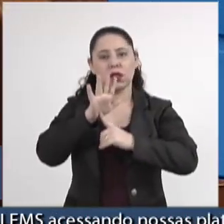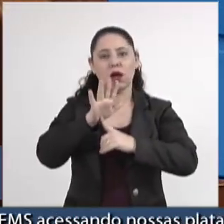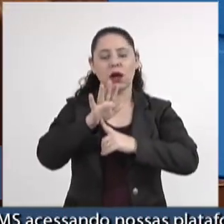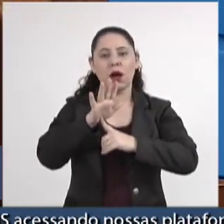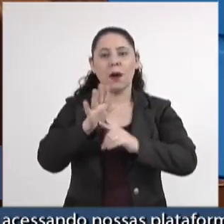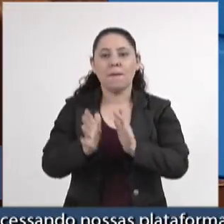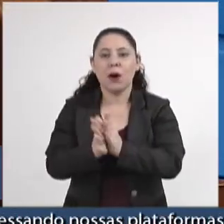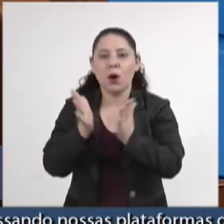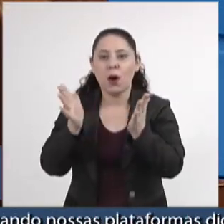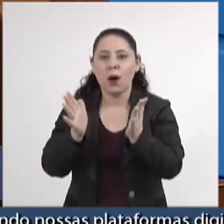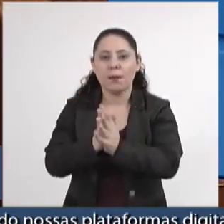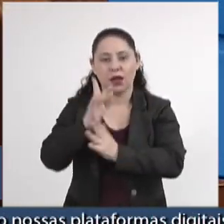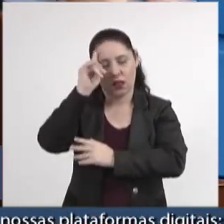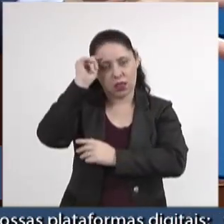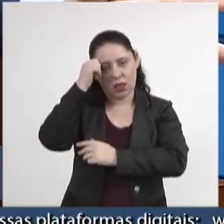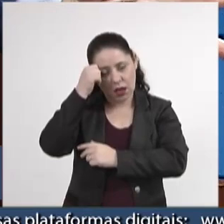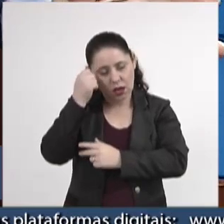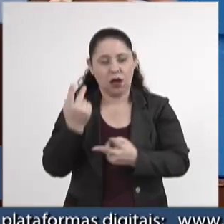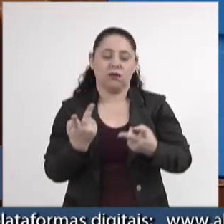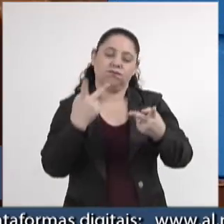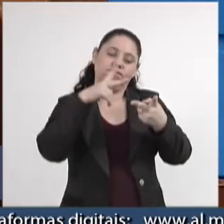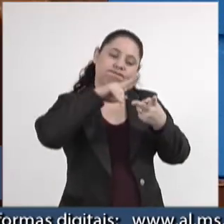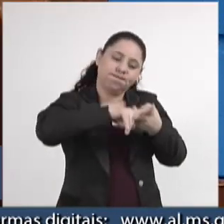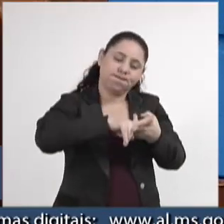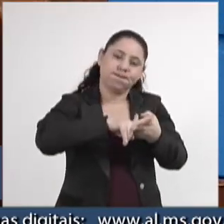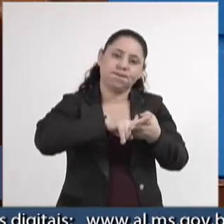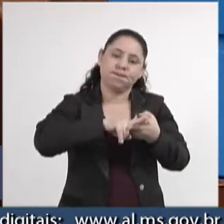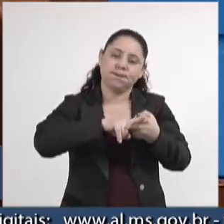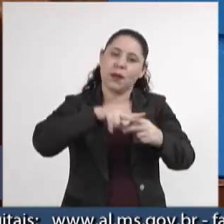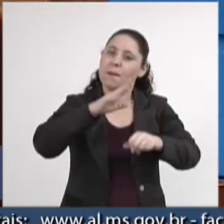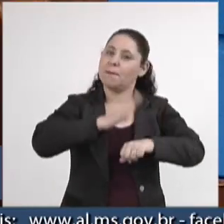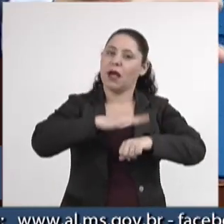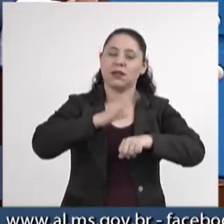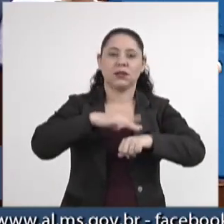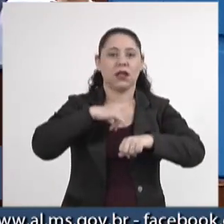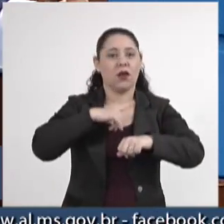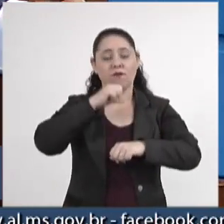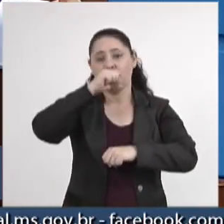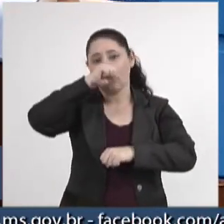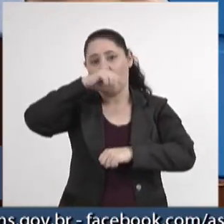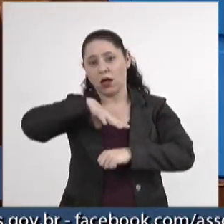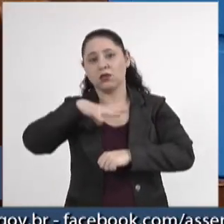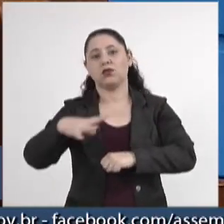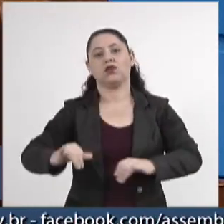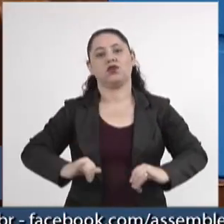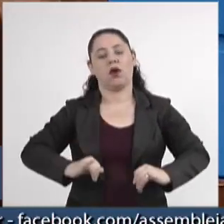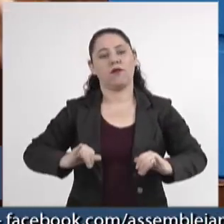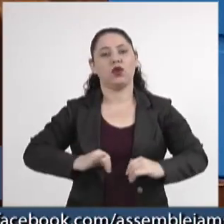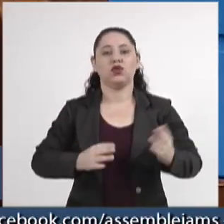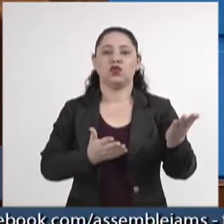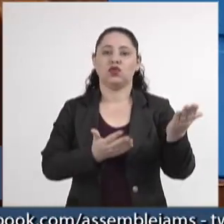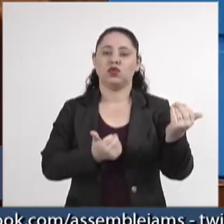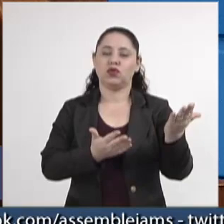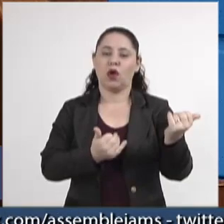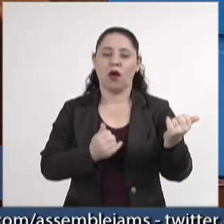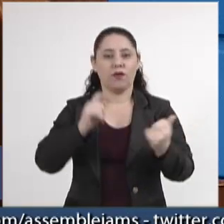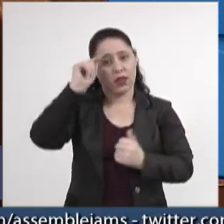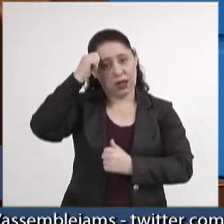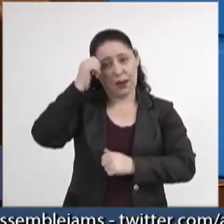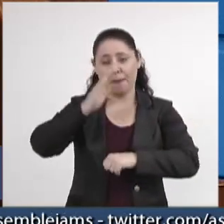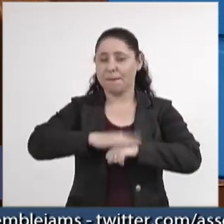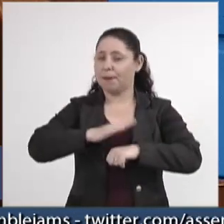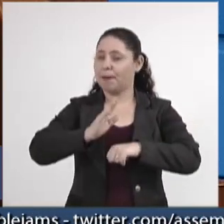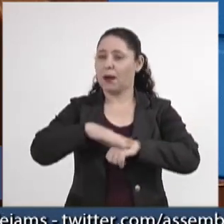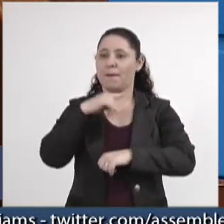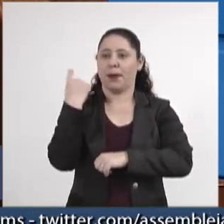pobres, da população carcerária, são os que sofrem mais violência, os jovens negros são os que mais